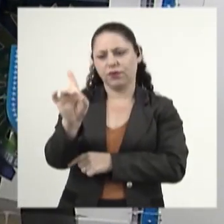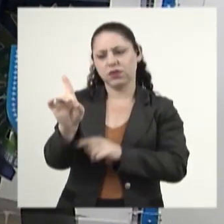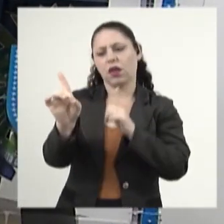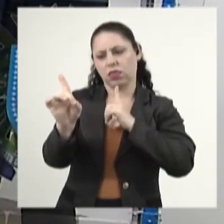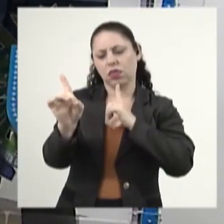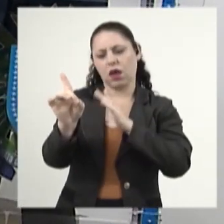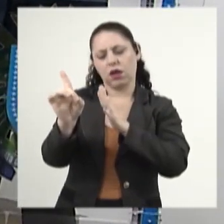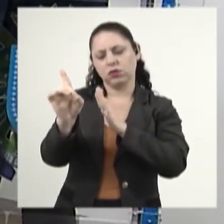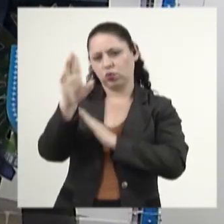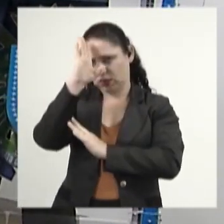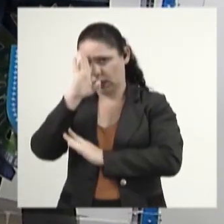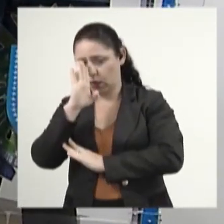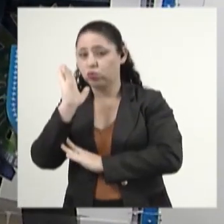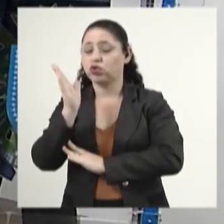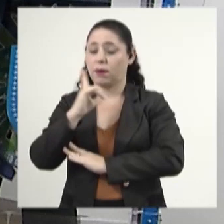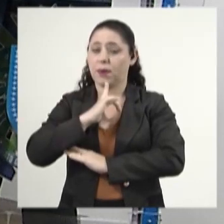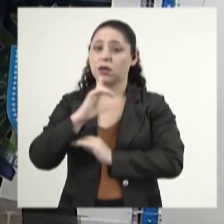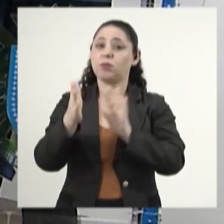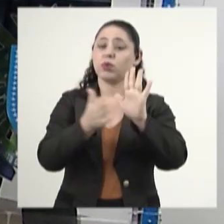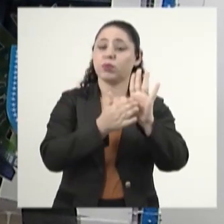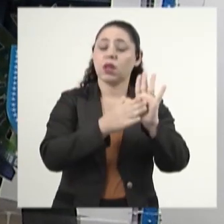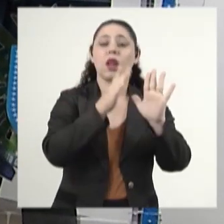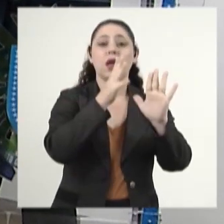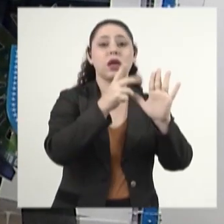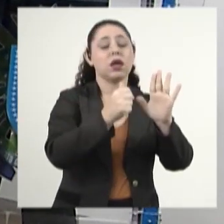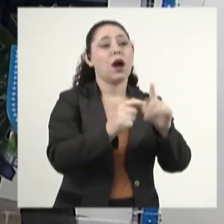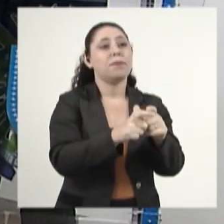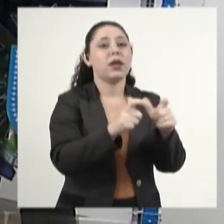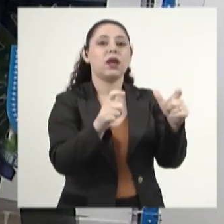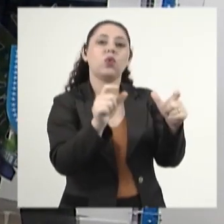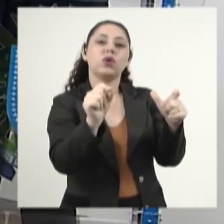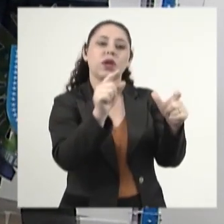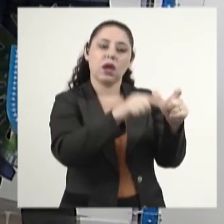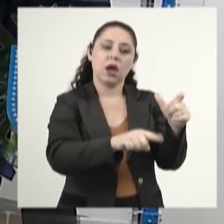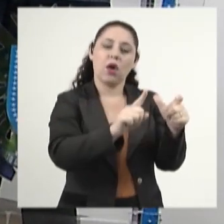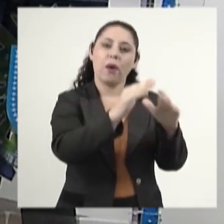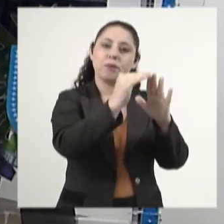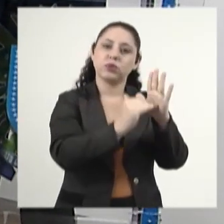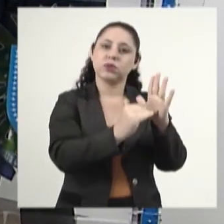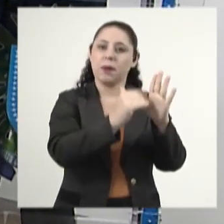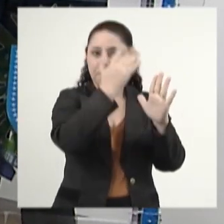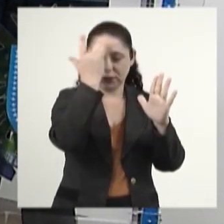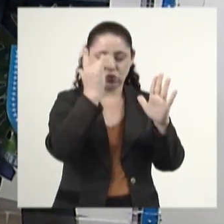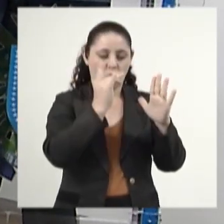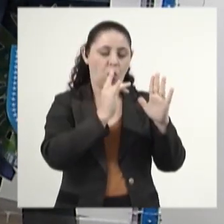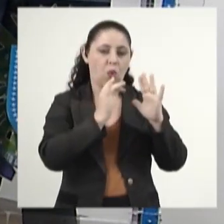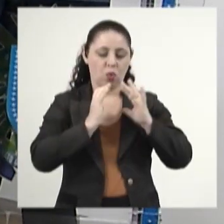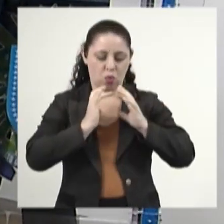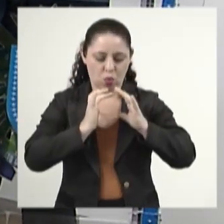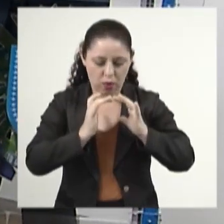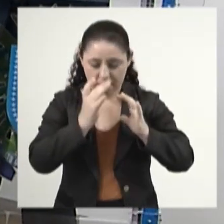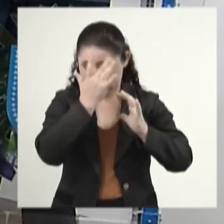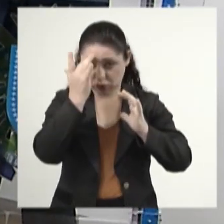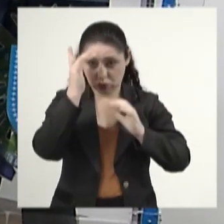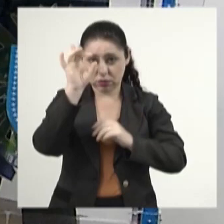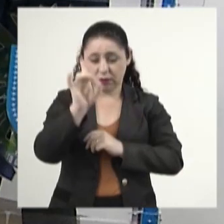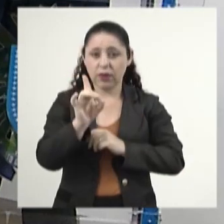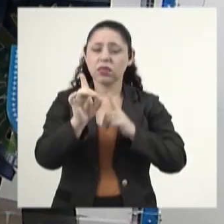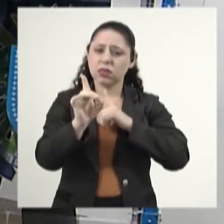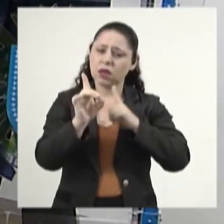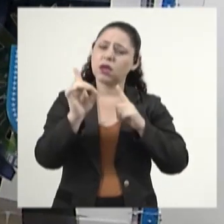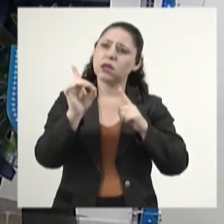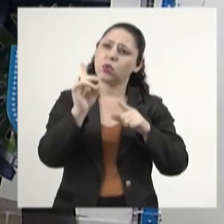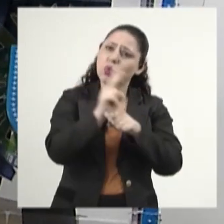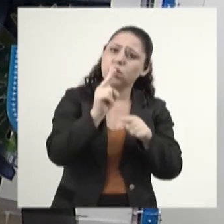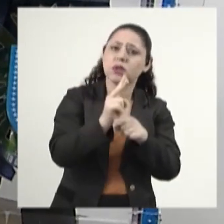deficiência, e essa proposta, então, da deputada Lia Nogueira amplia esse desconto para autistas e também para as pessoas que dão